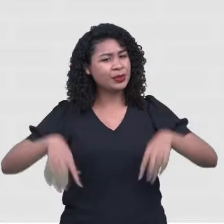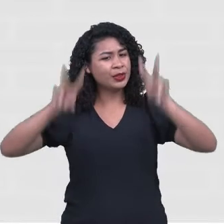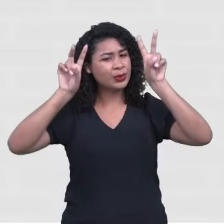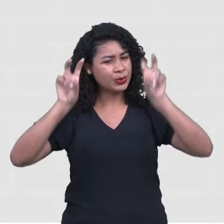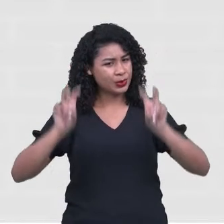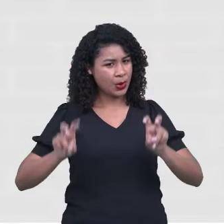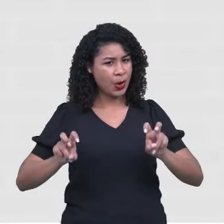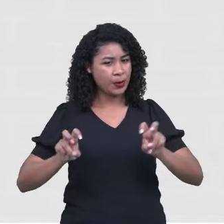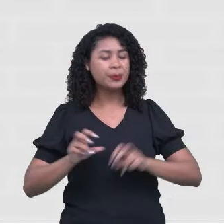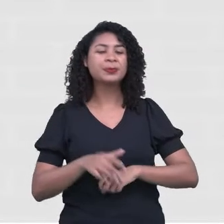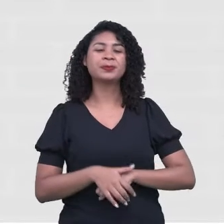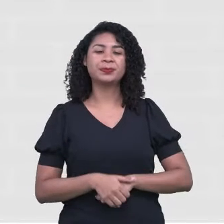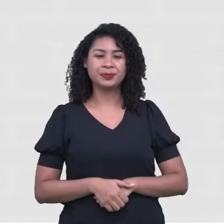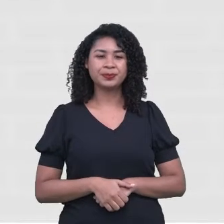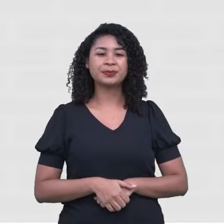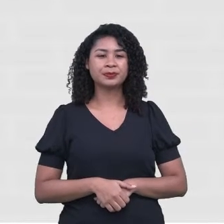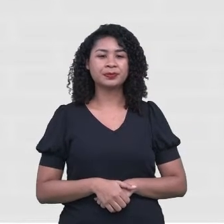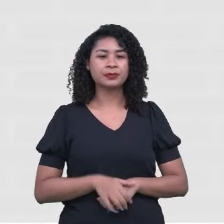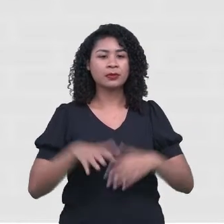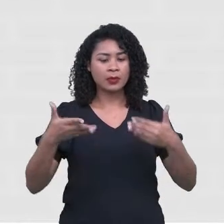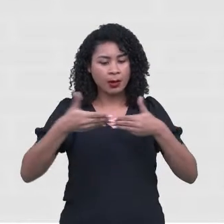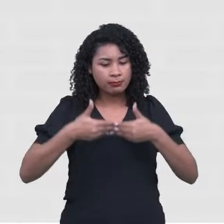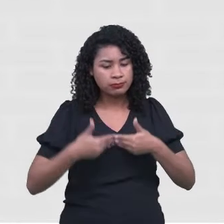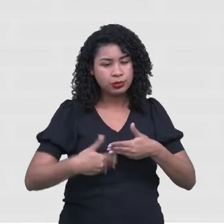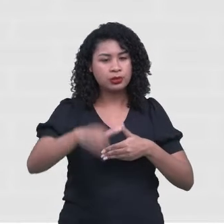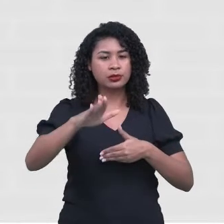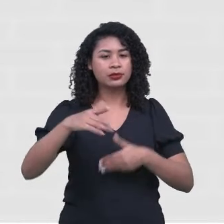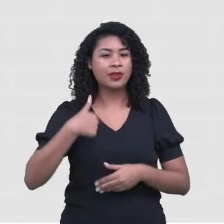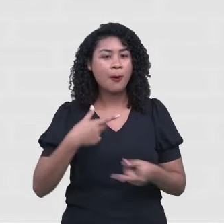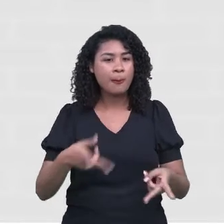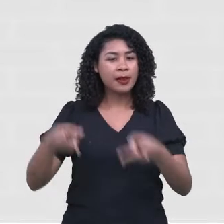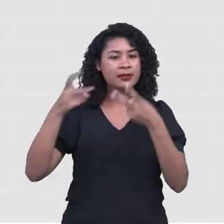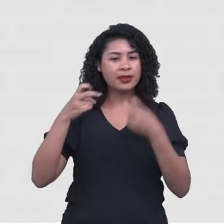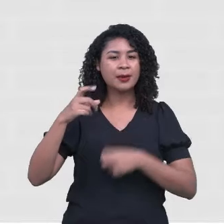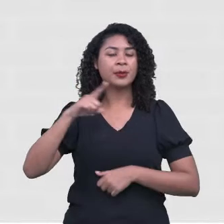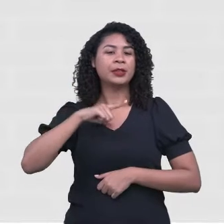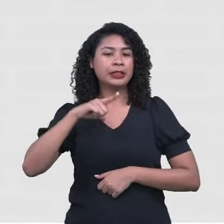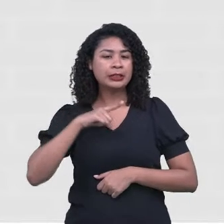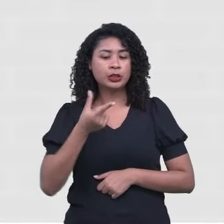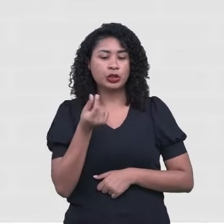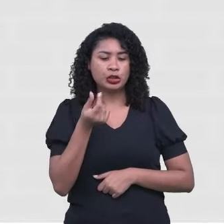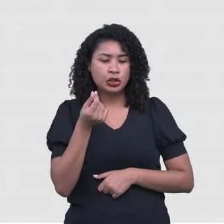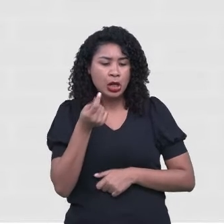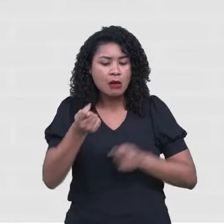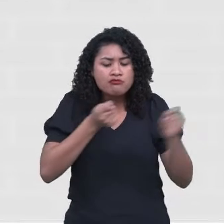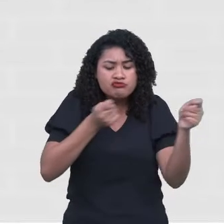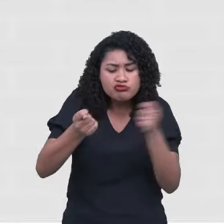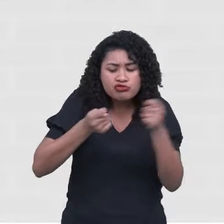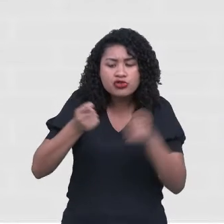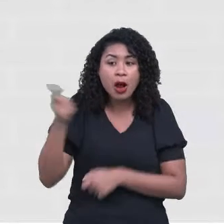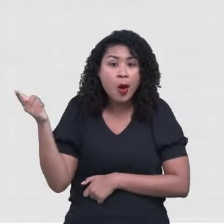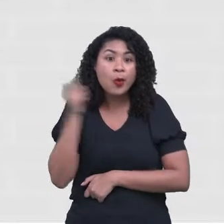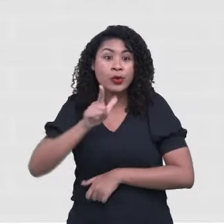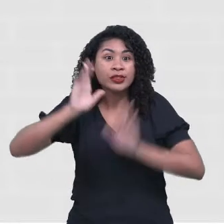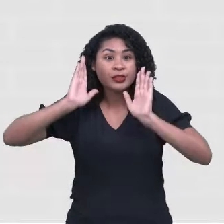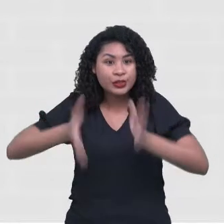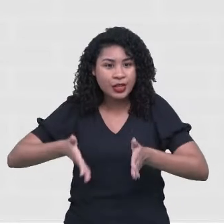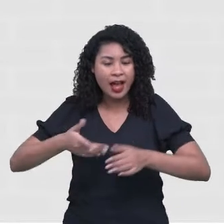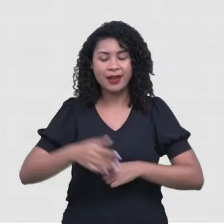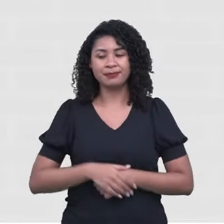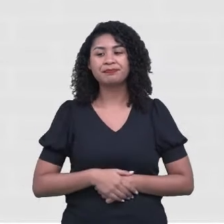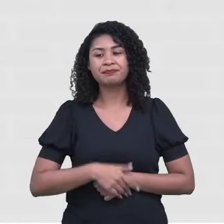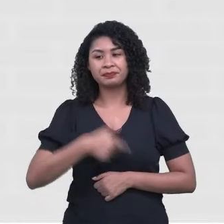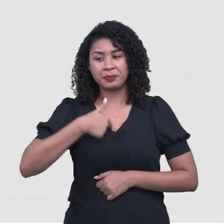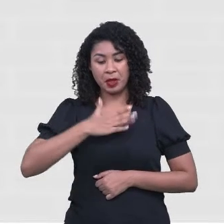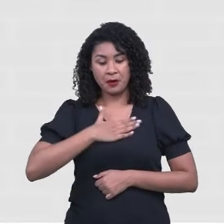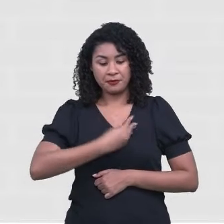partir daí, quando eu vejo que eu tenho a minha educação financeira, eu faço o meu projeto de vida, certo? Eu me autoconheço. Eu vou